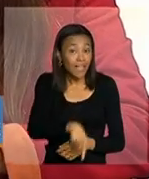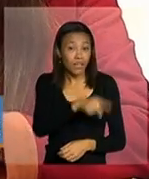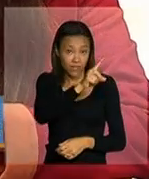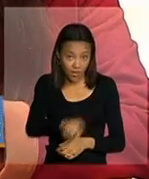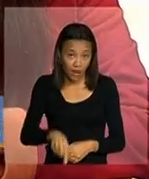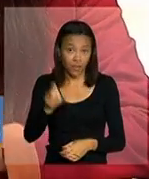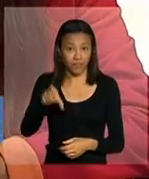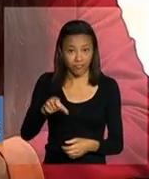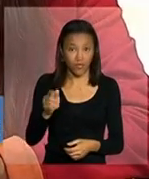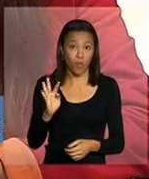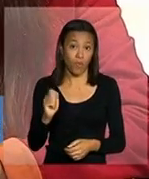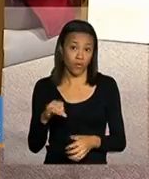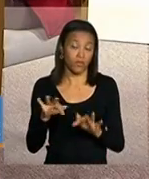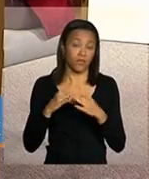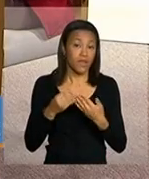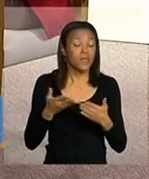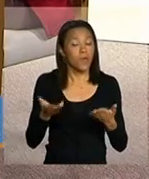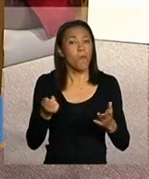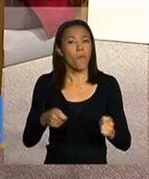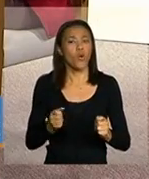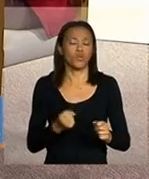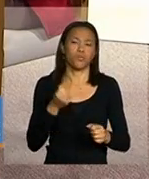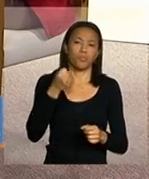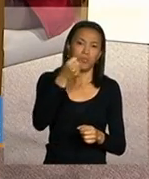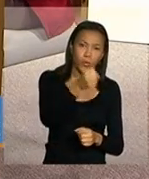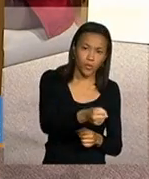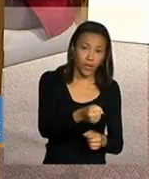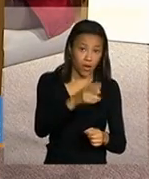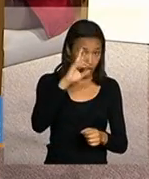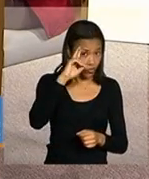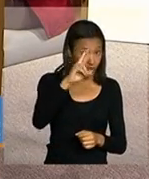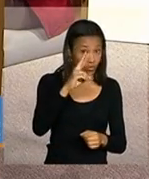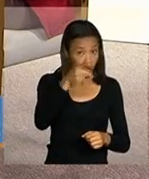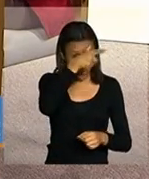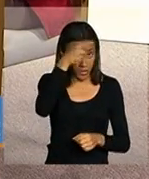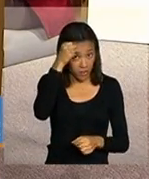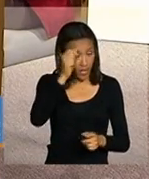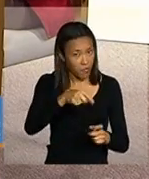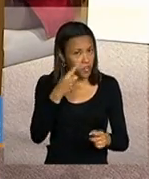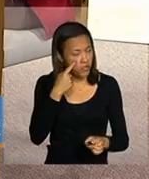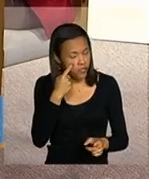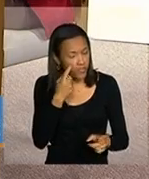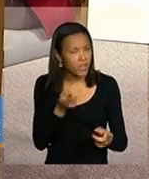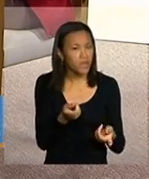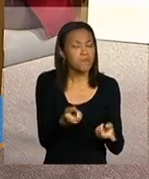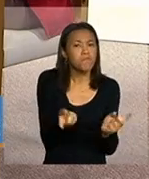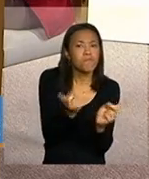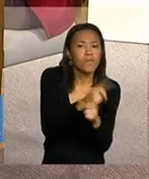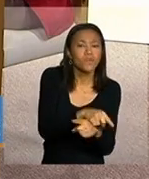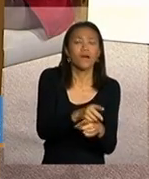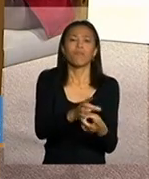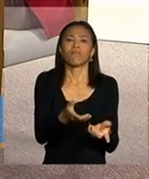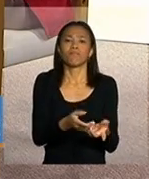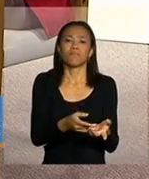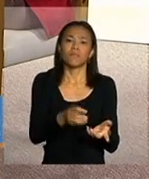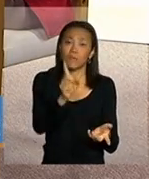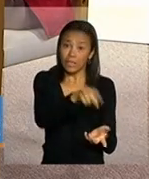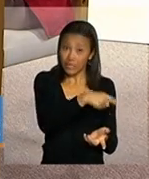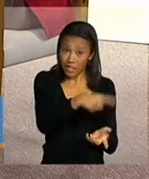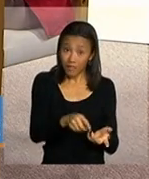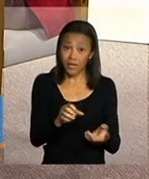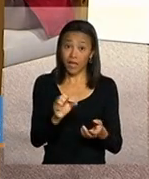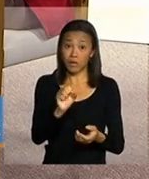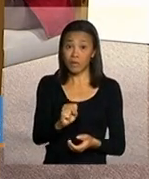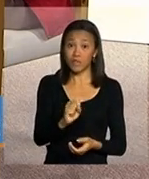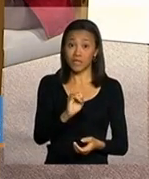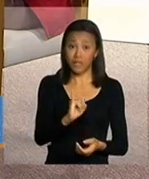é importante também procurar o gestor municipal do programa Bolsa Família que ele pode fazer uma reversão desse cancelamento diretamente no CIBEC que é um